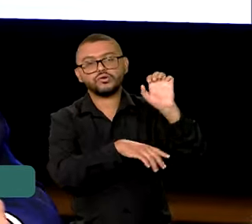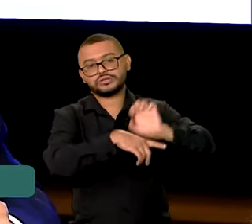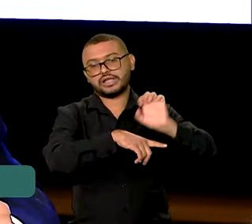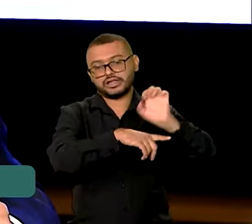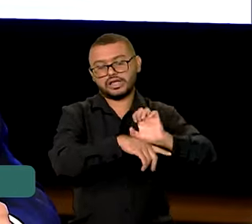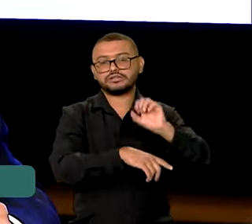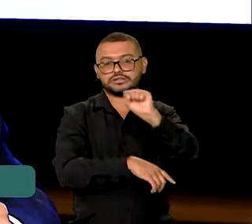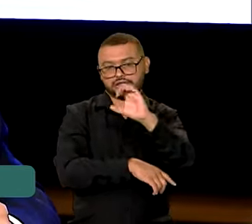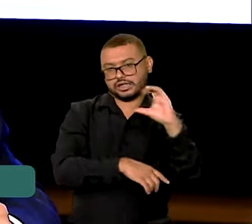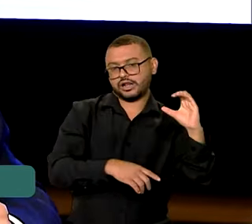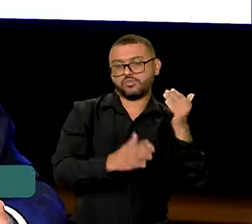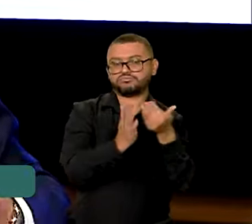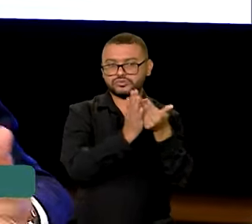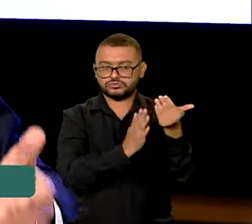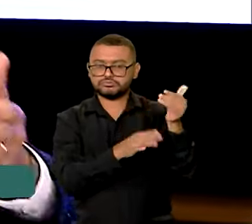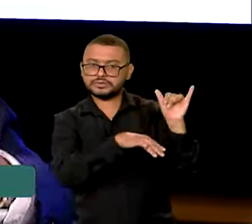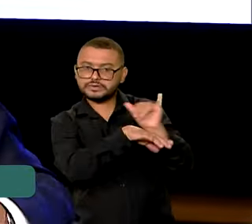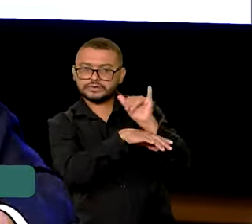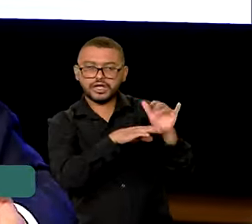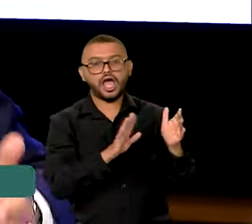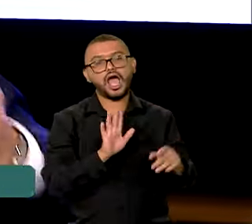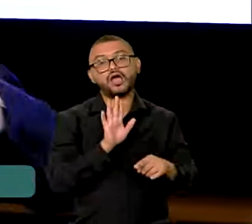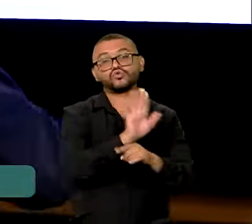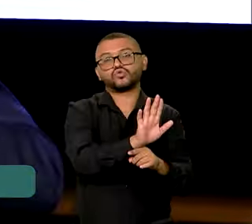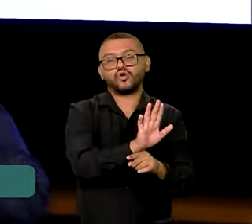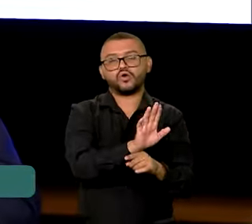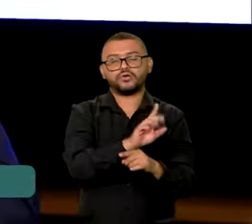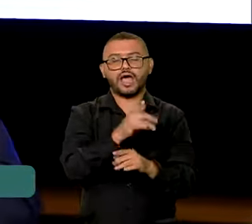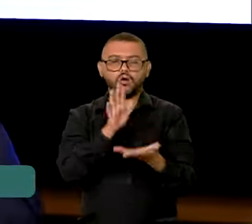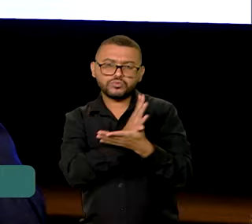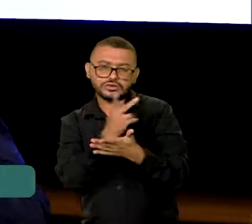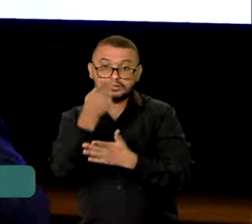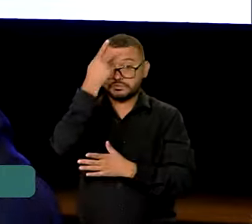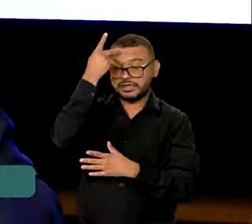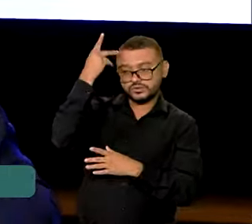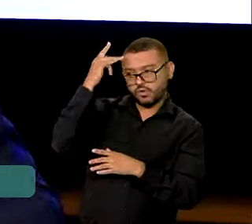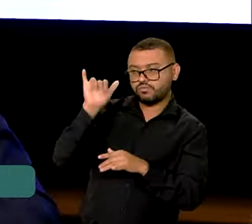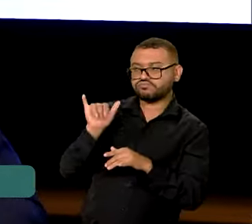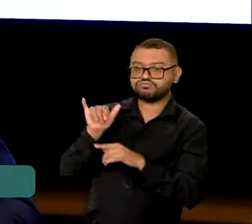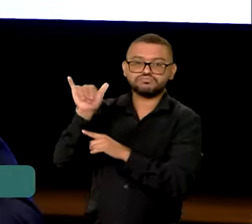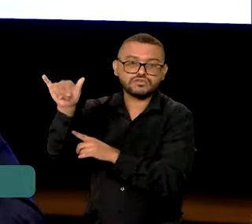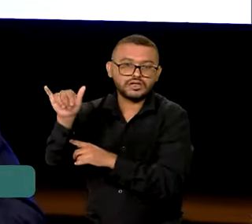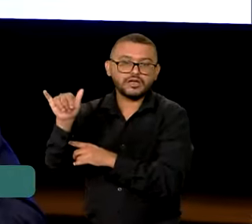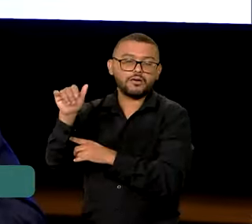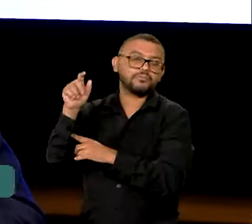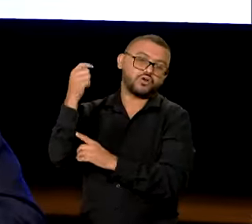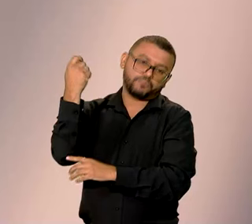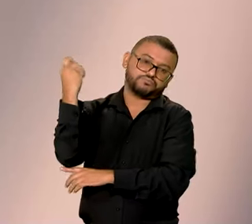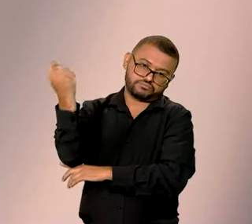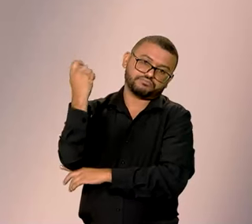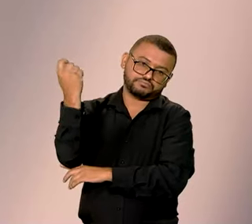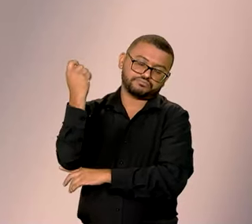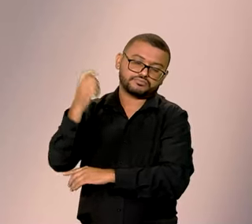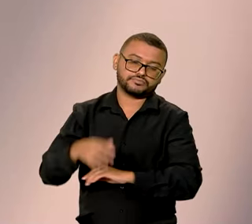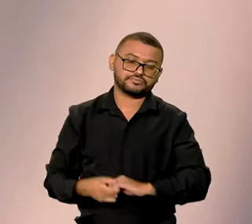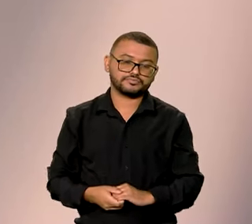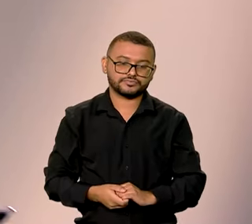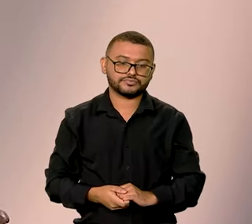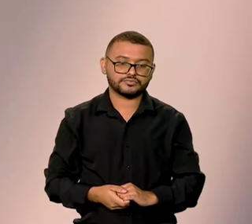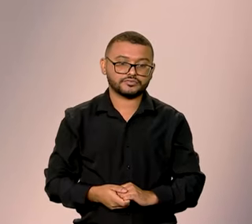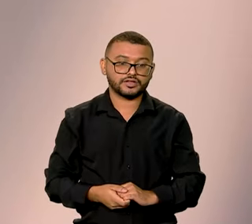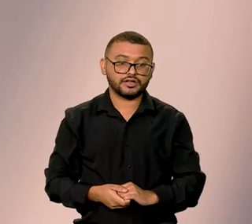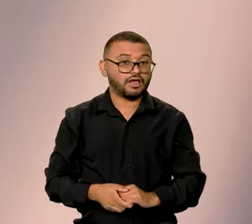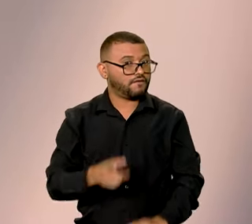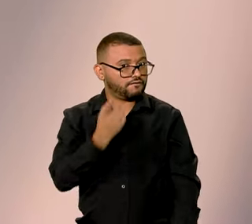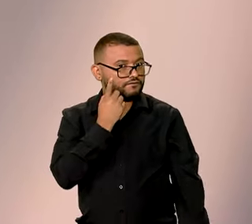do Santa Catarina, que também tem ajudado a levar passageiros para o Estado do Rio Grande do Sul. E falando um